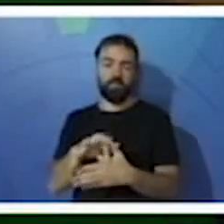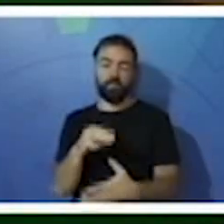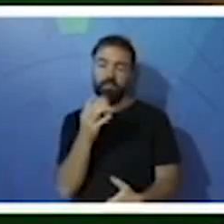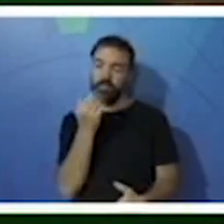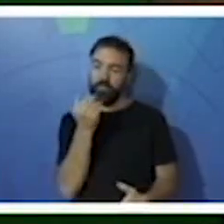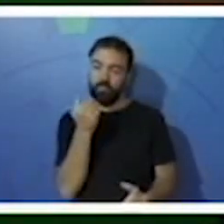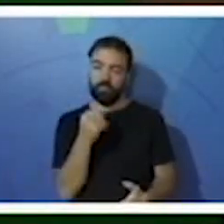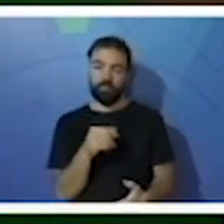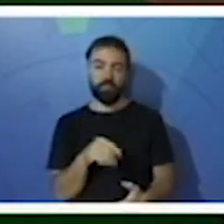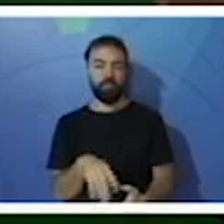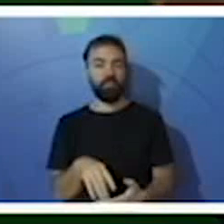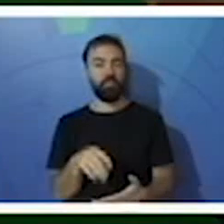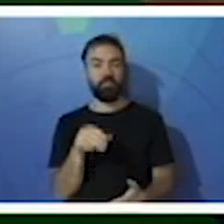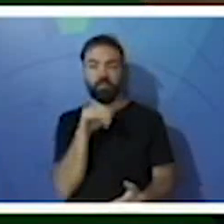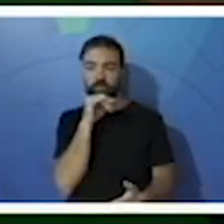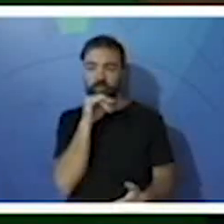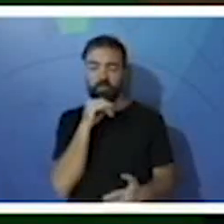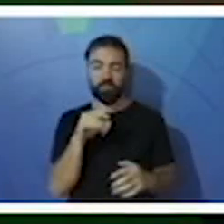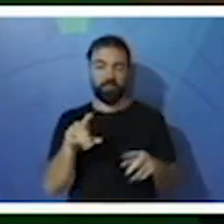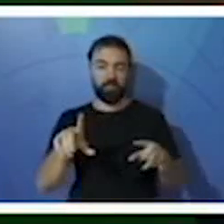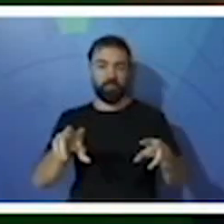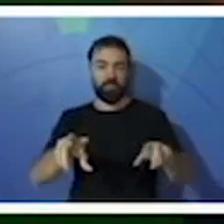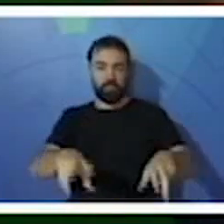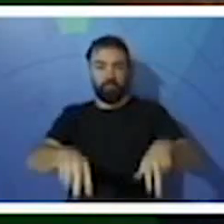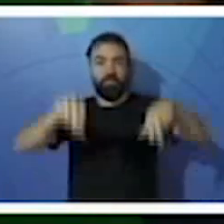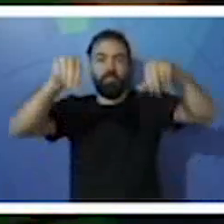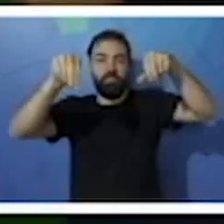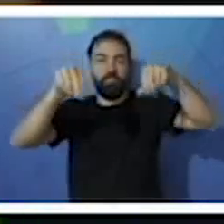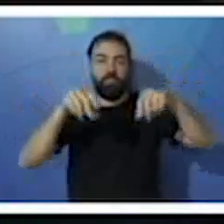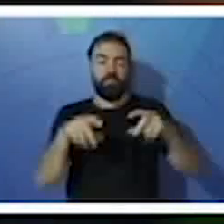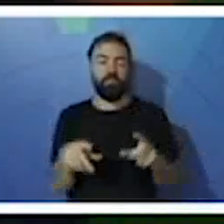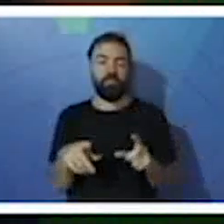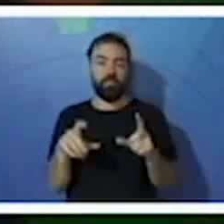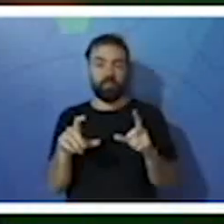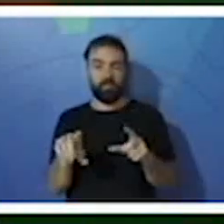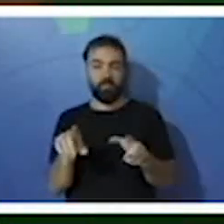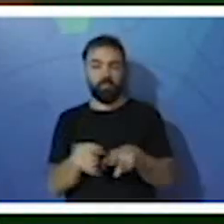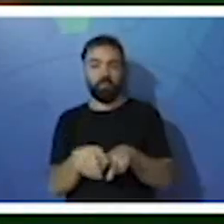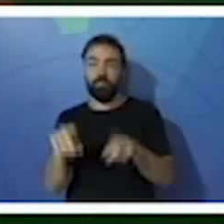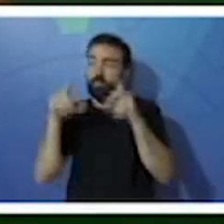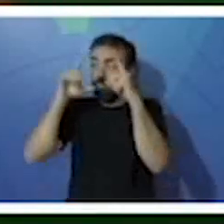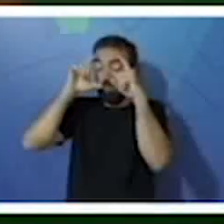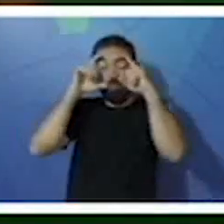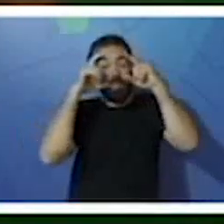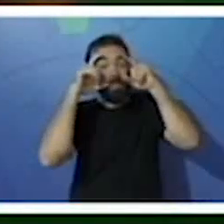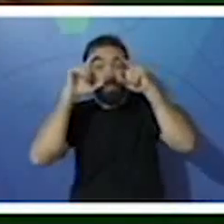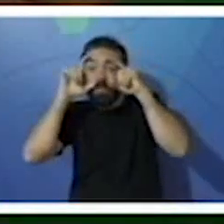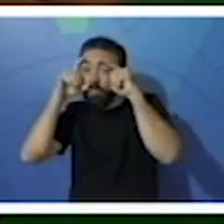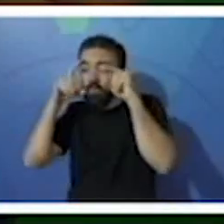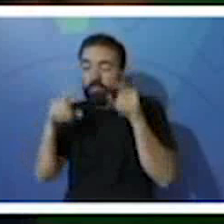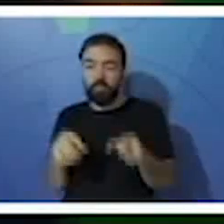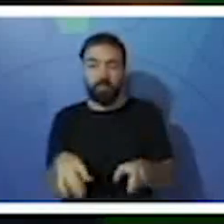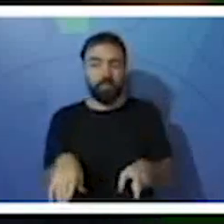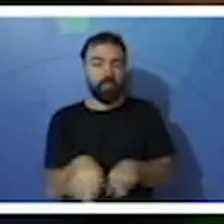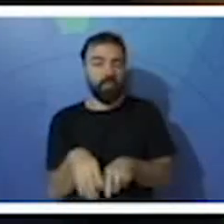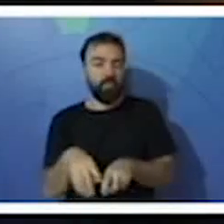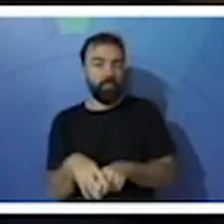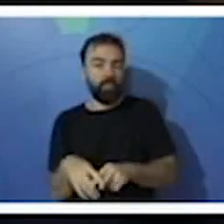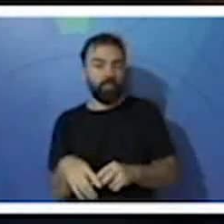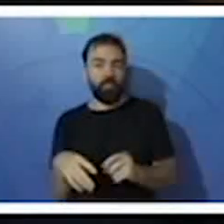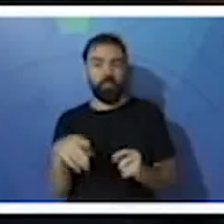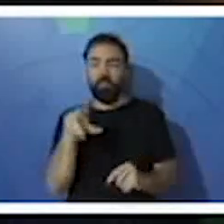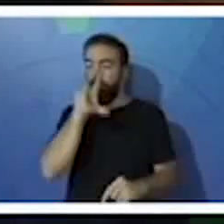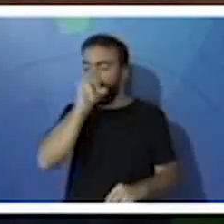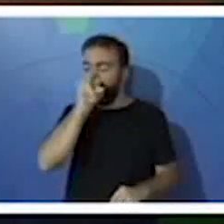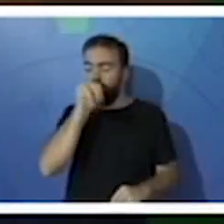gaviões, falcões, corujas, abutres e urubus. Agora, aqui